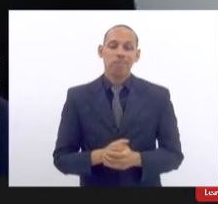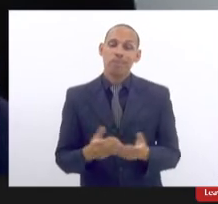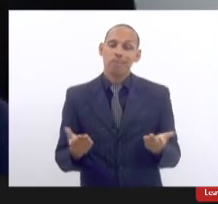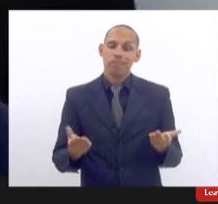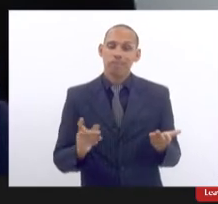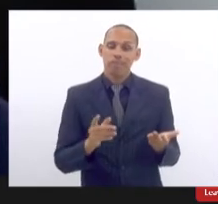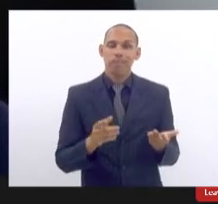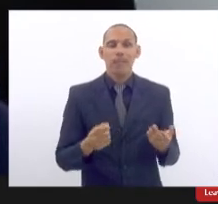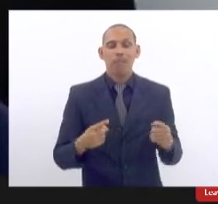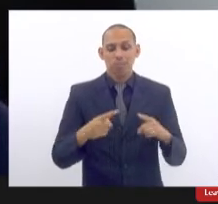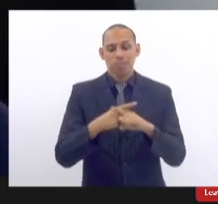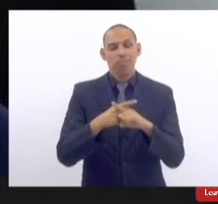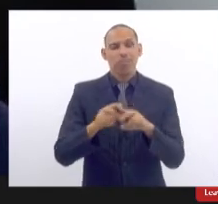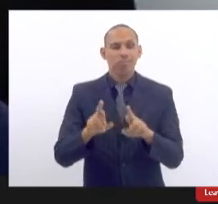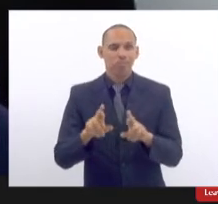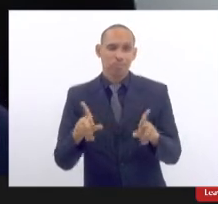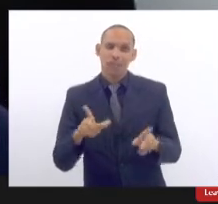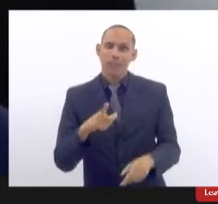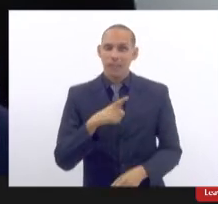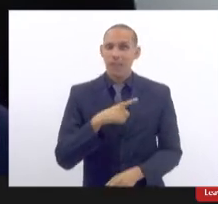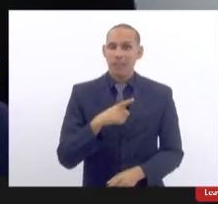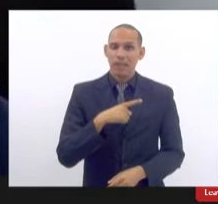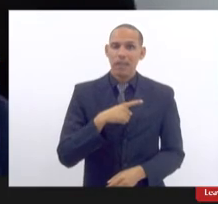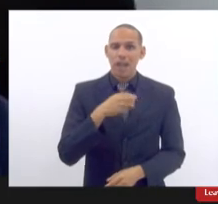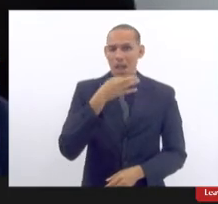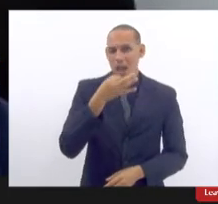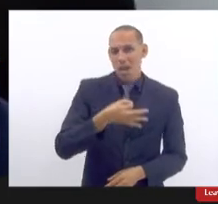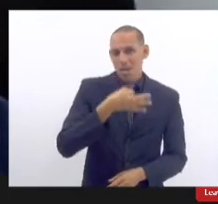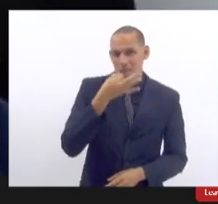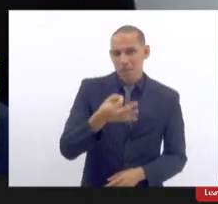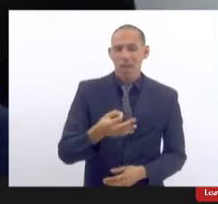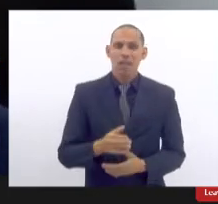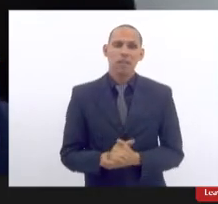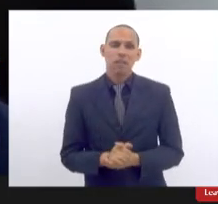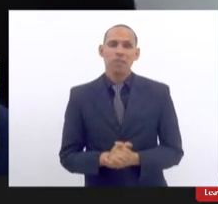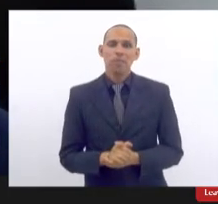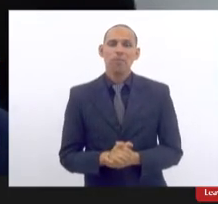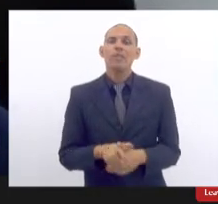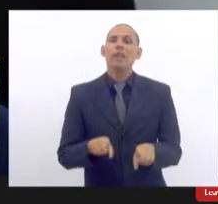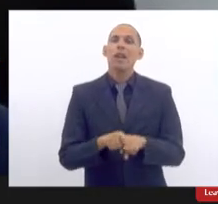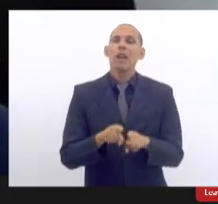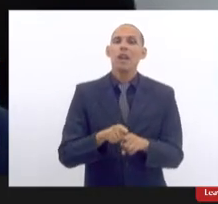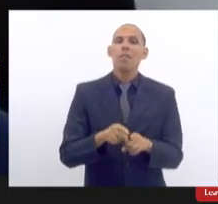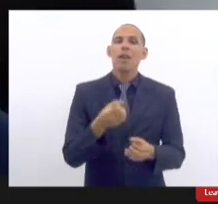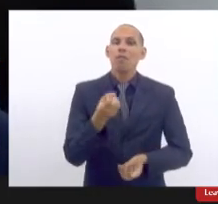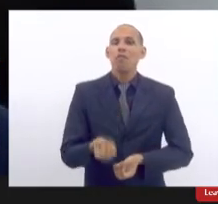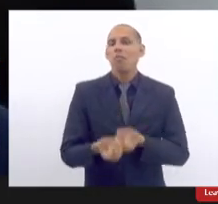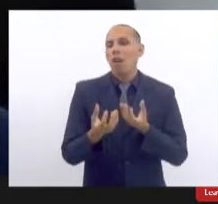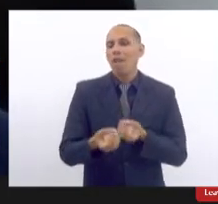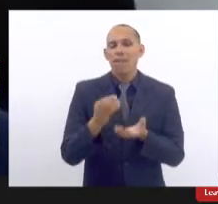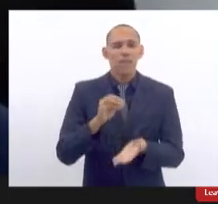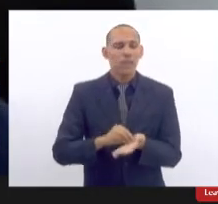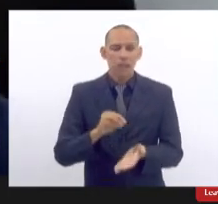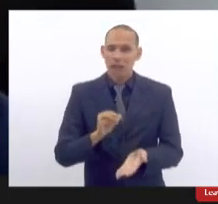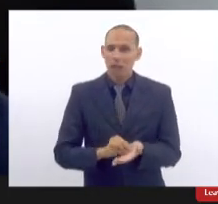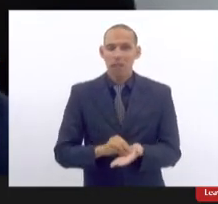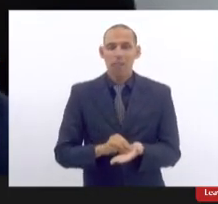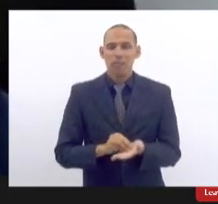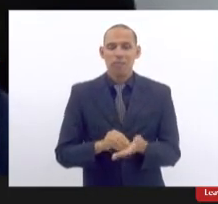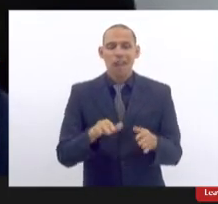tem divergências de opiniões inclusive e muita falta de informação na área do direito